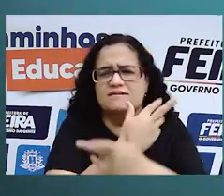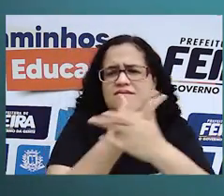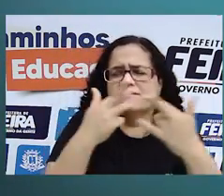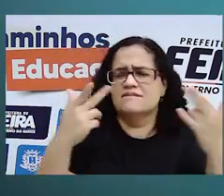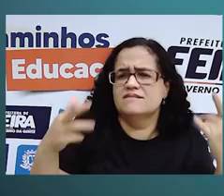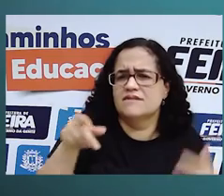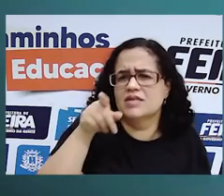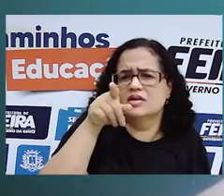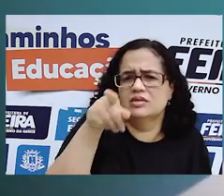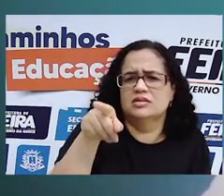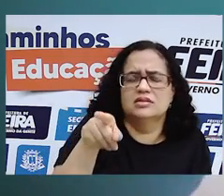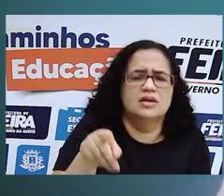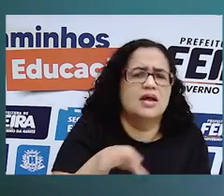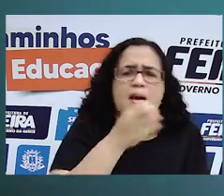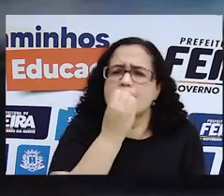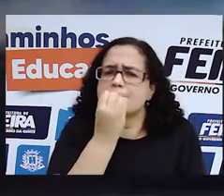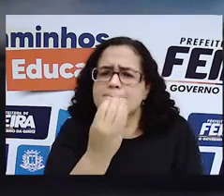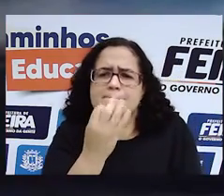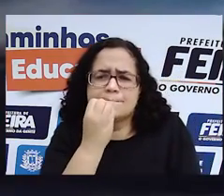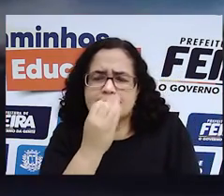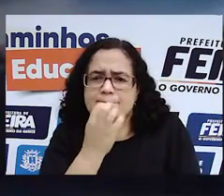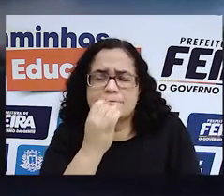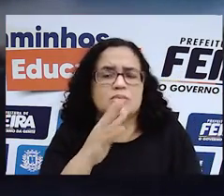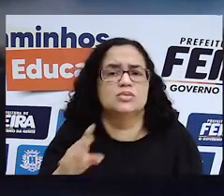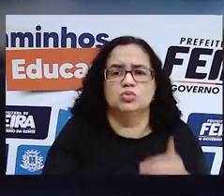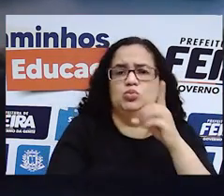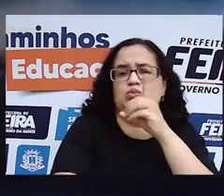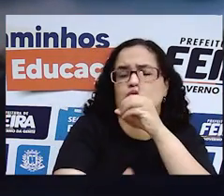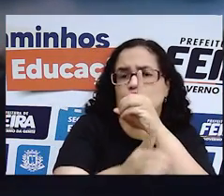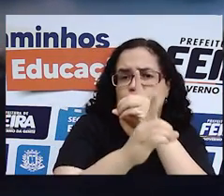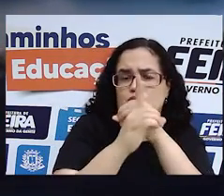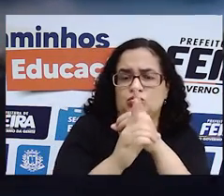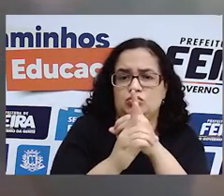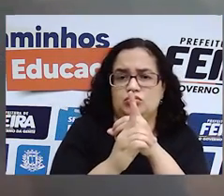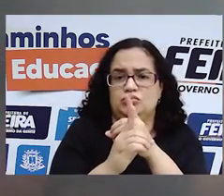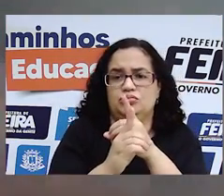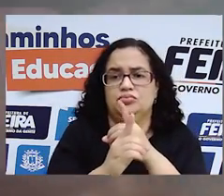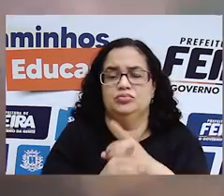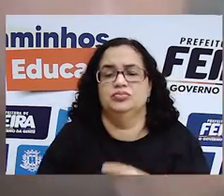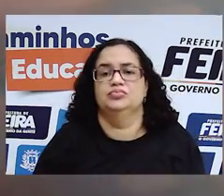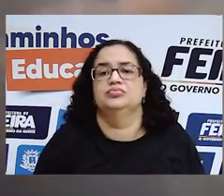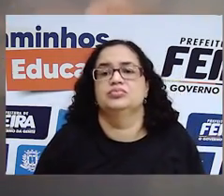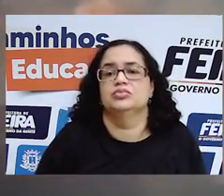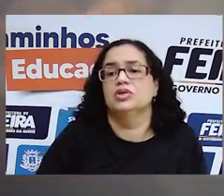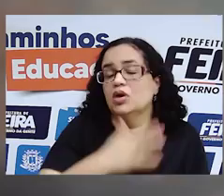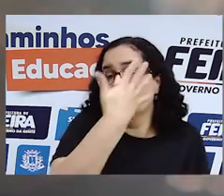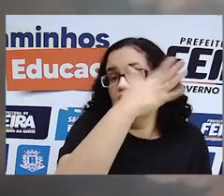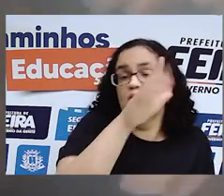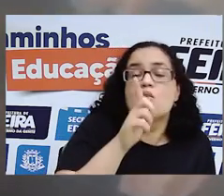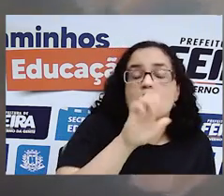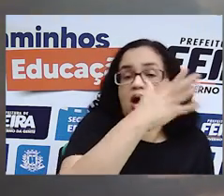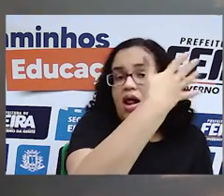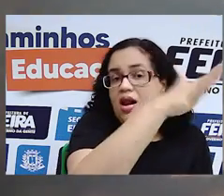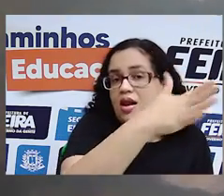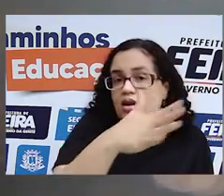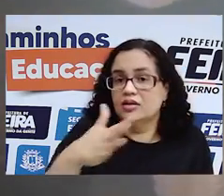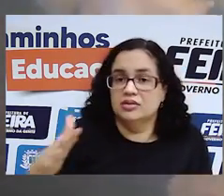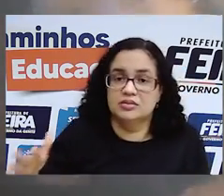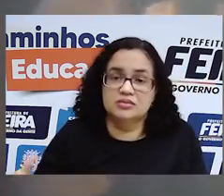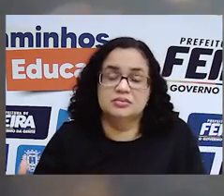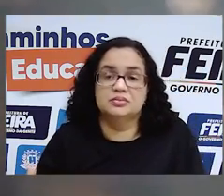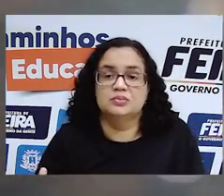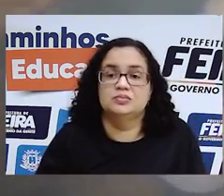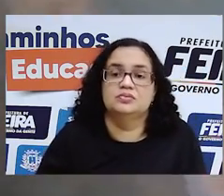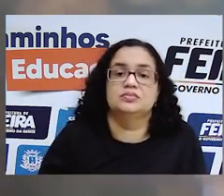medusas que são inofensivas. Chegaram até ali quando o lago tinha uma saída ao oceano e depois de ficar atrapadas começaram a